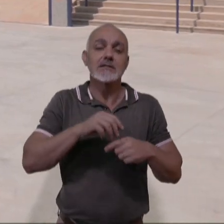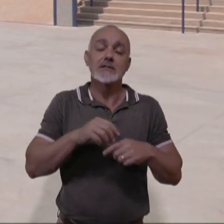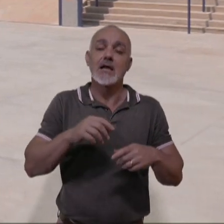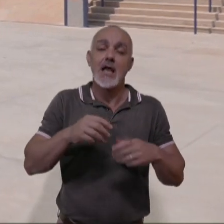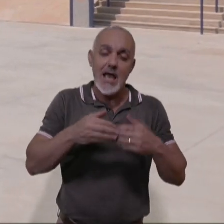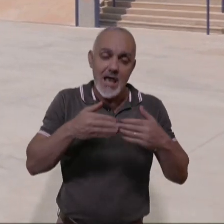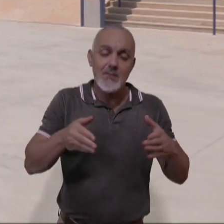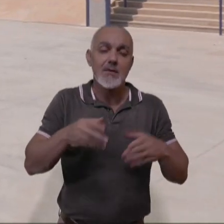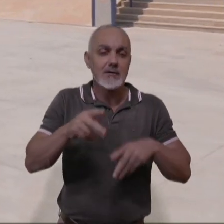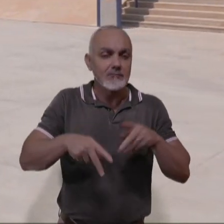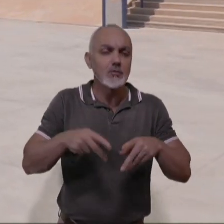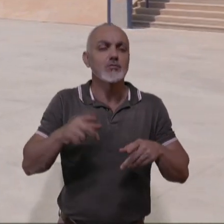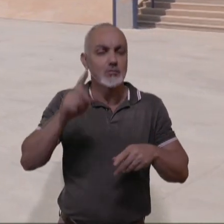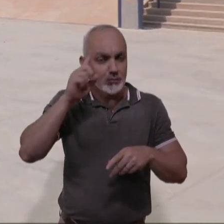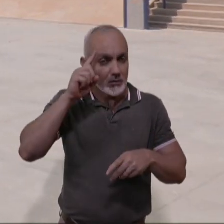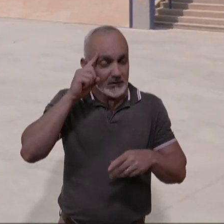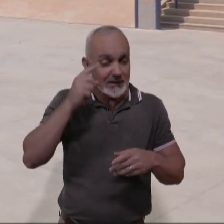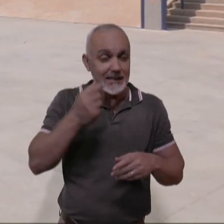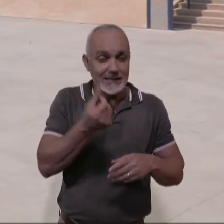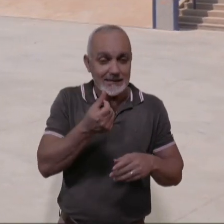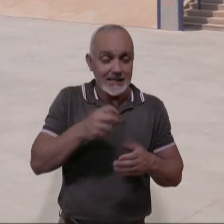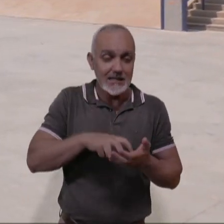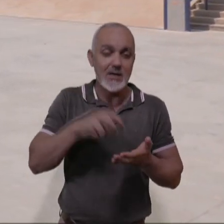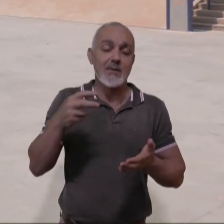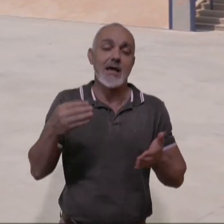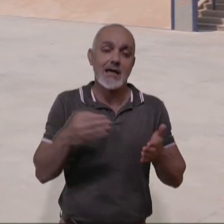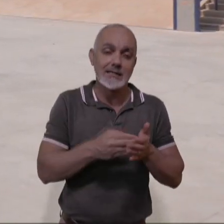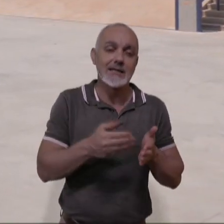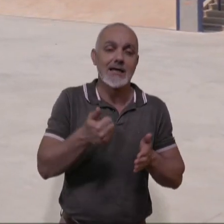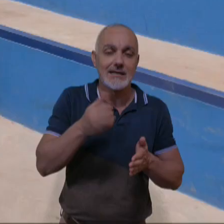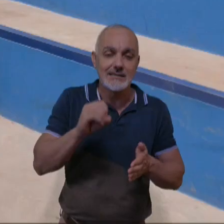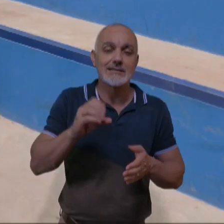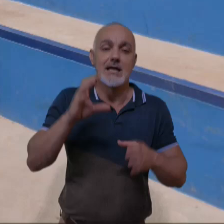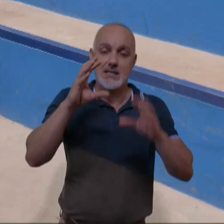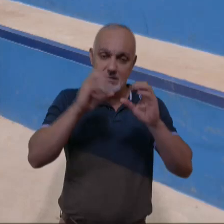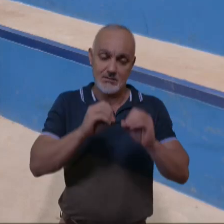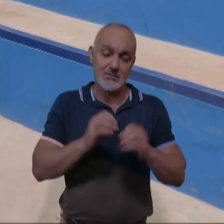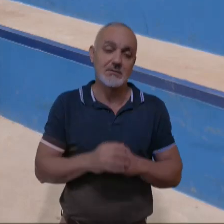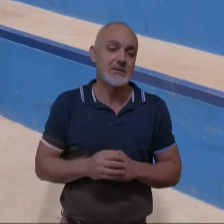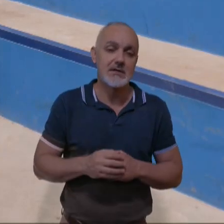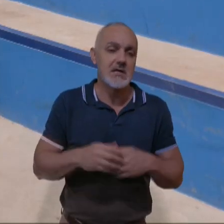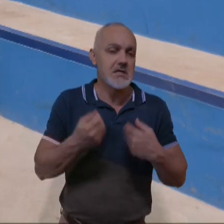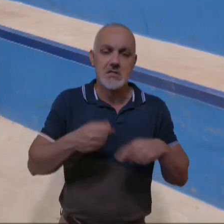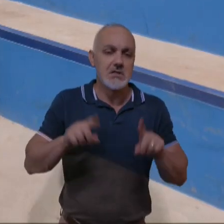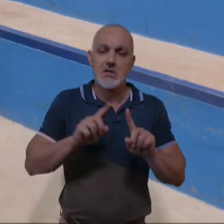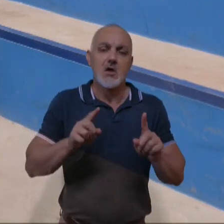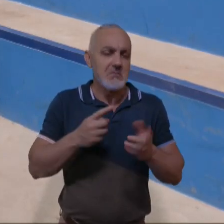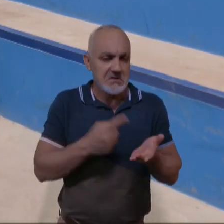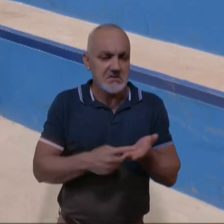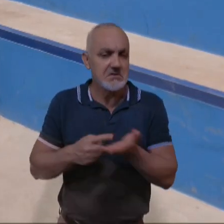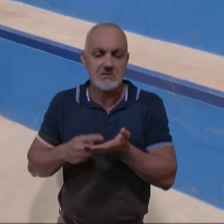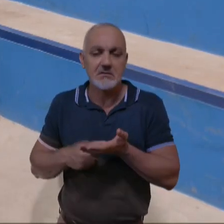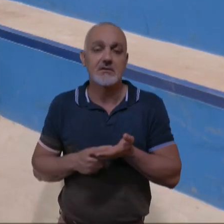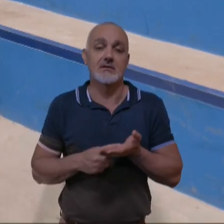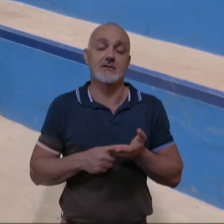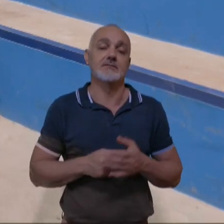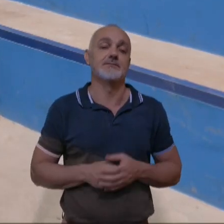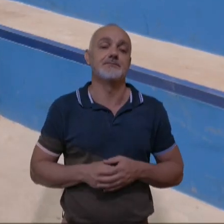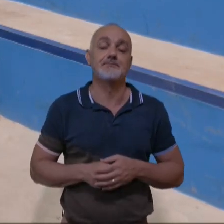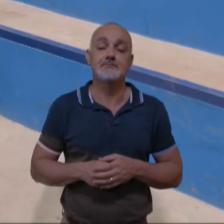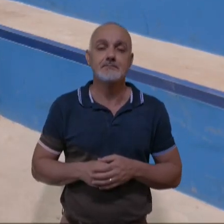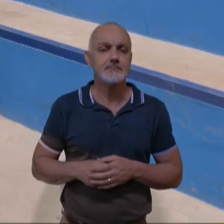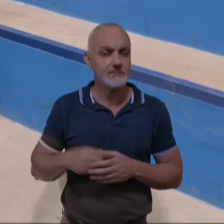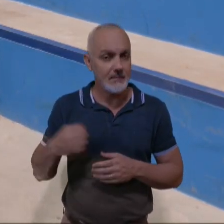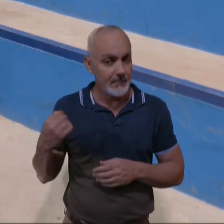público todos os dias, das 6 da manhã às 10 da noite, sem necessidade de agendamento. É